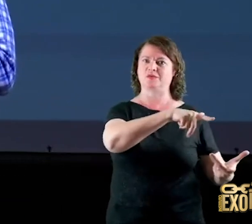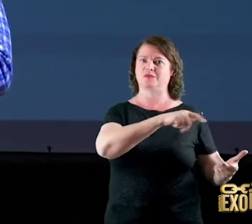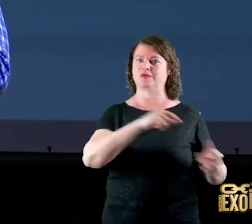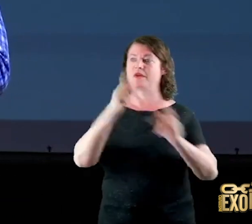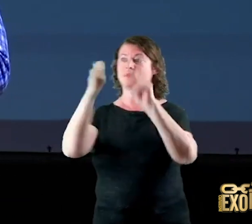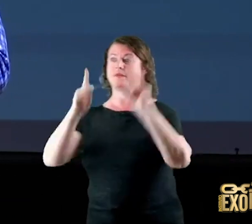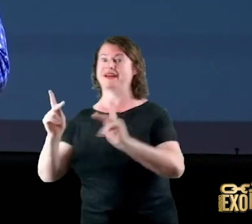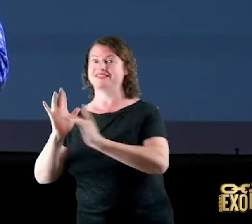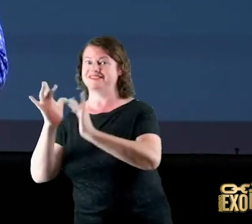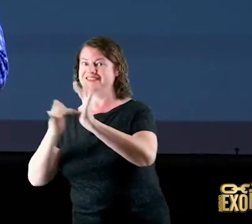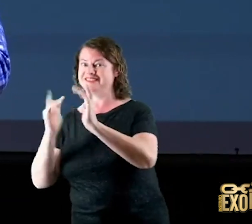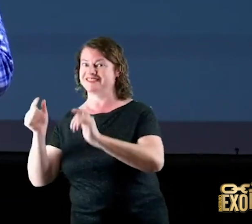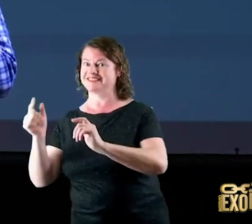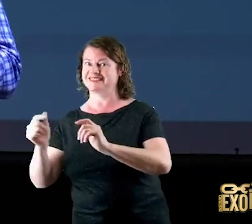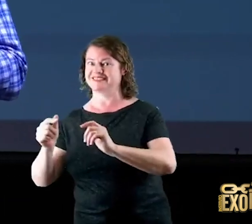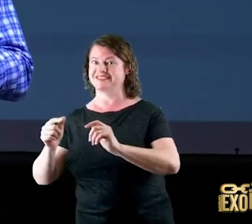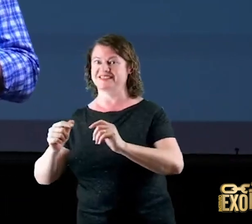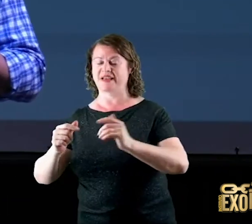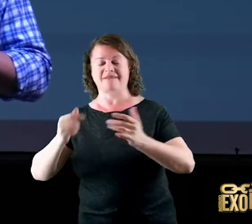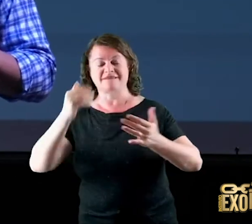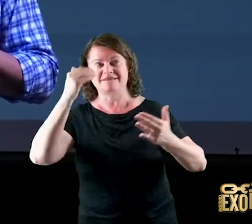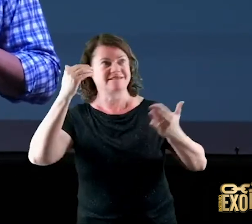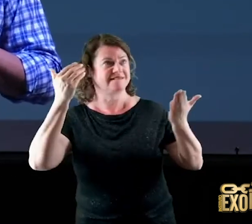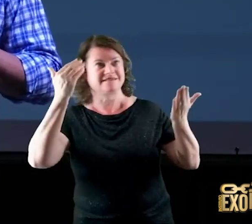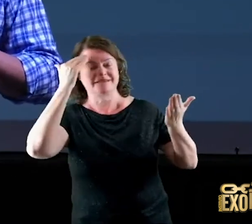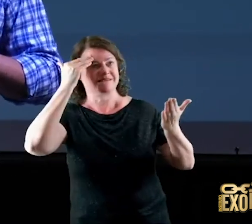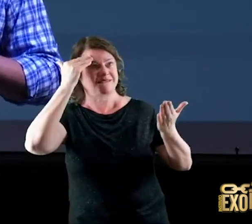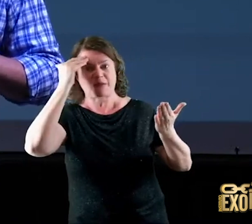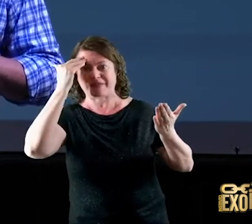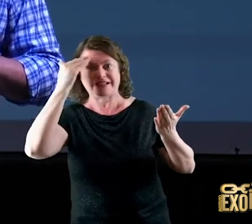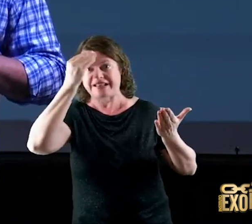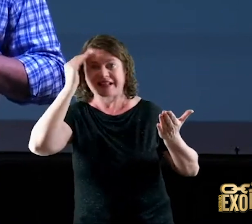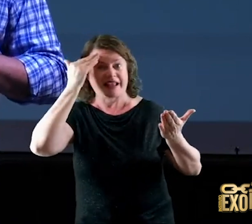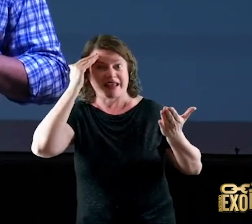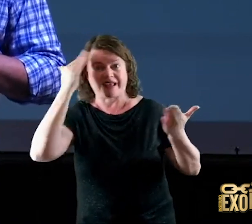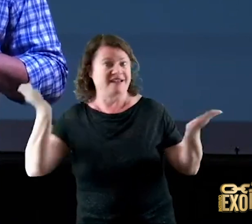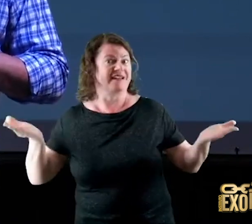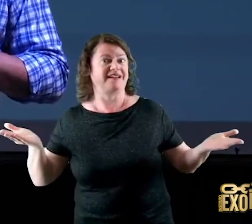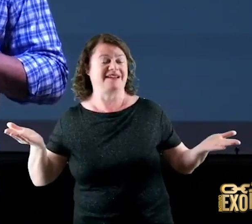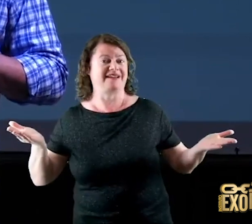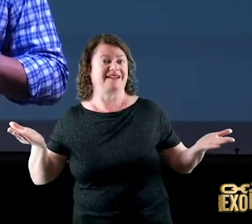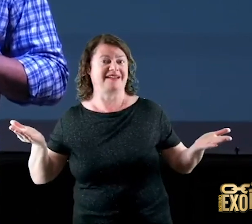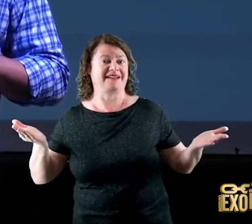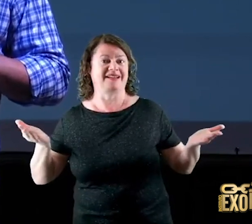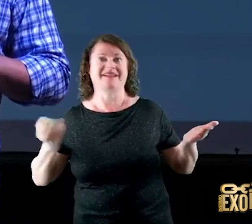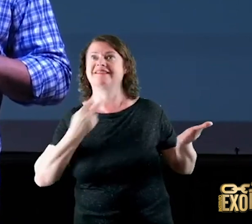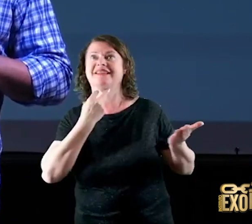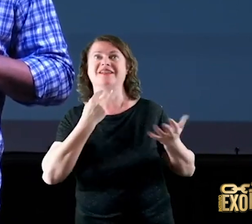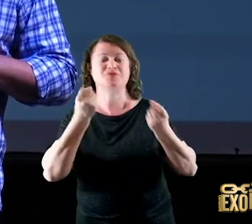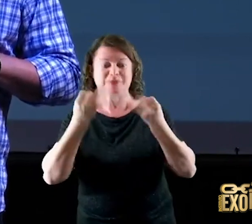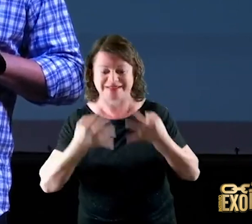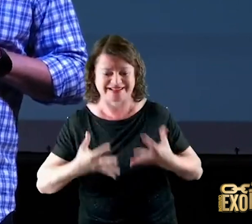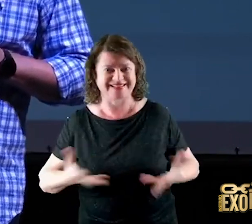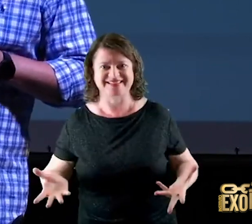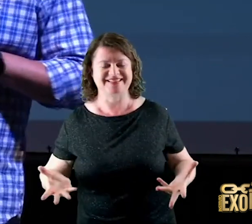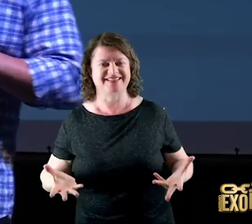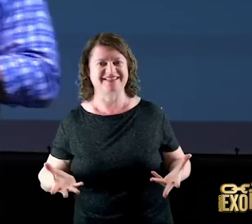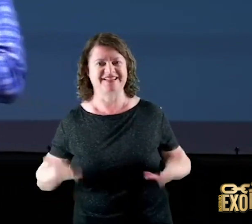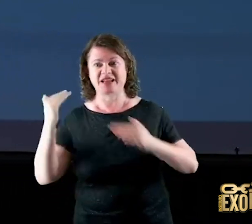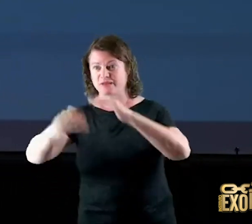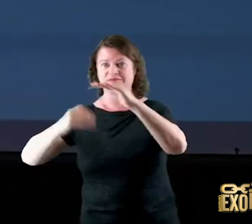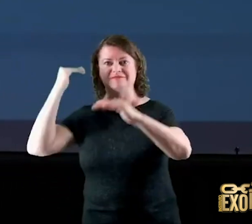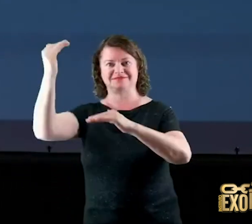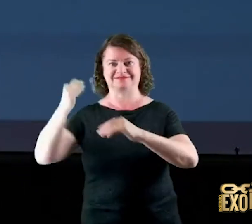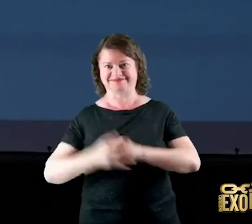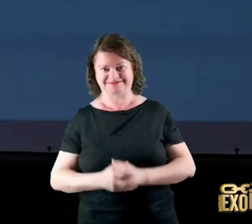o entendimento ela é incapaz de ser tirada com aquilo que a vida quer tirar da gente eu vou